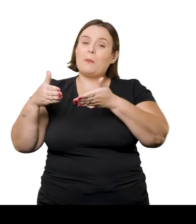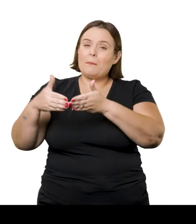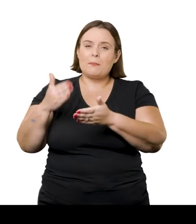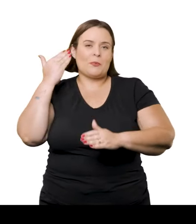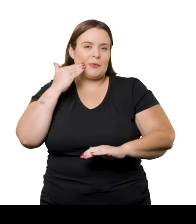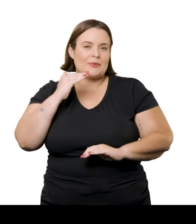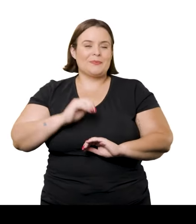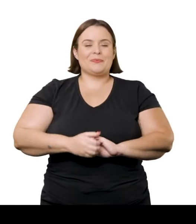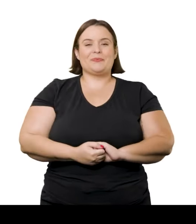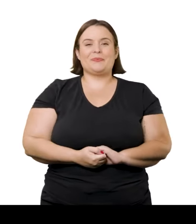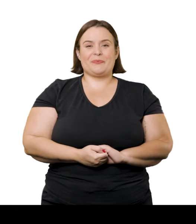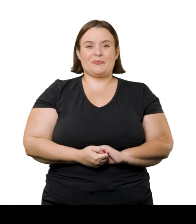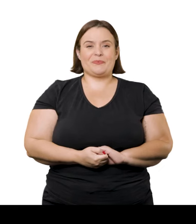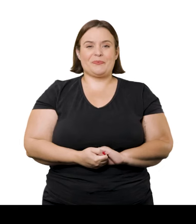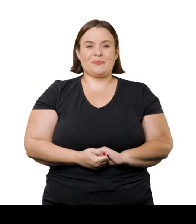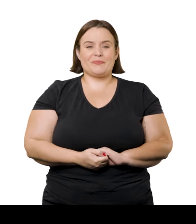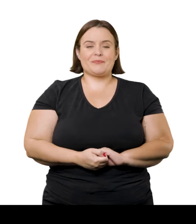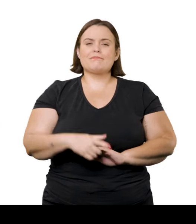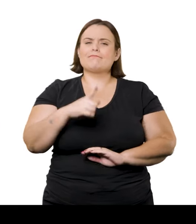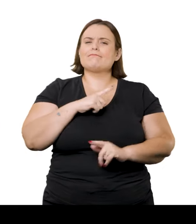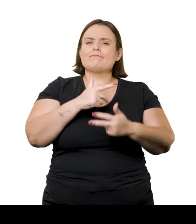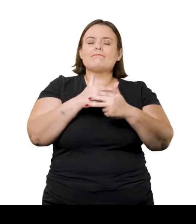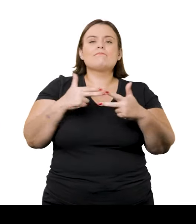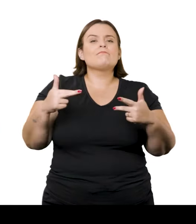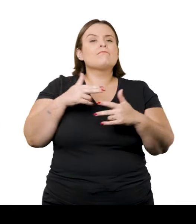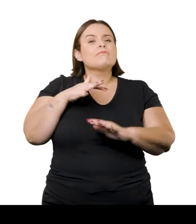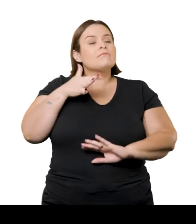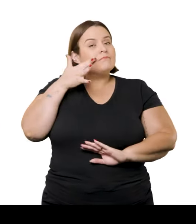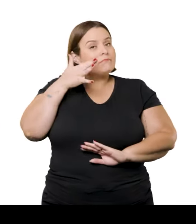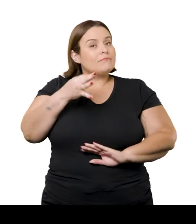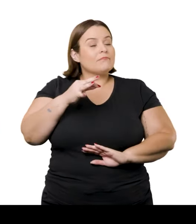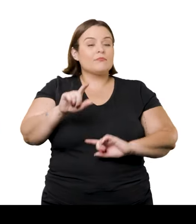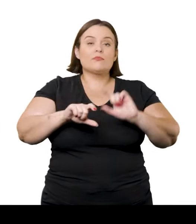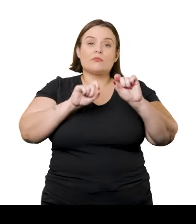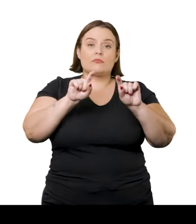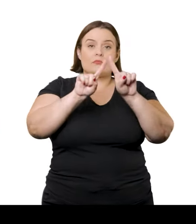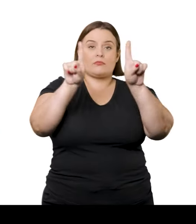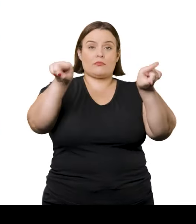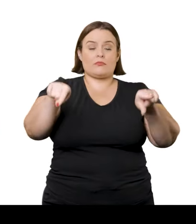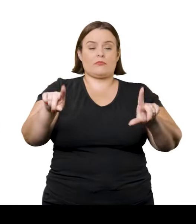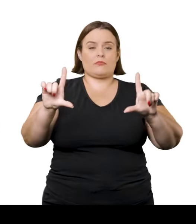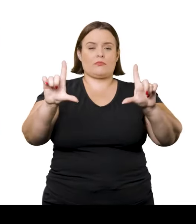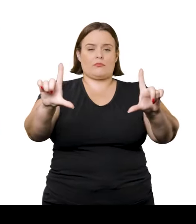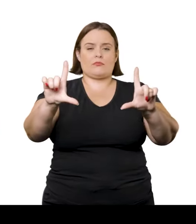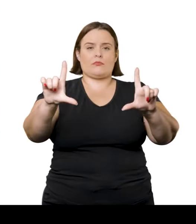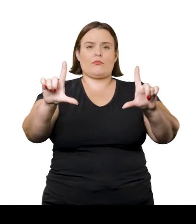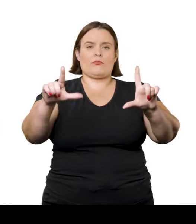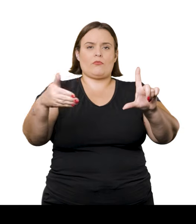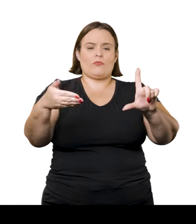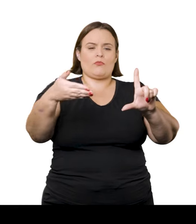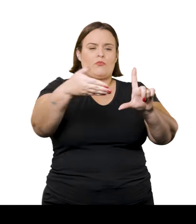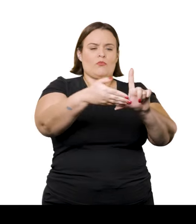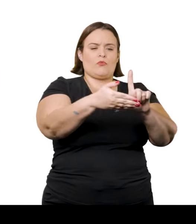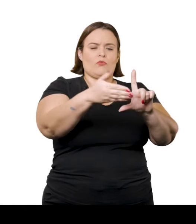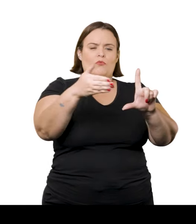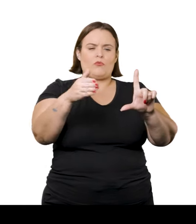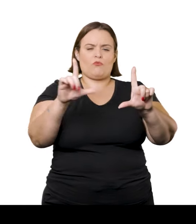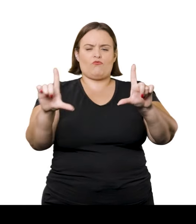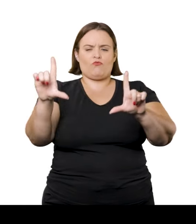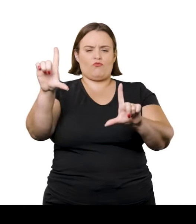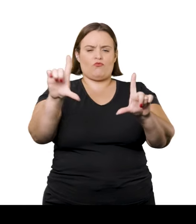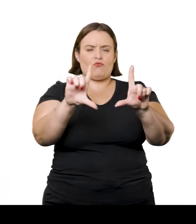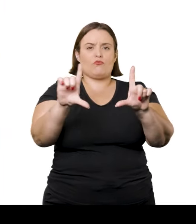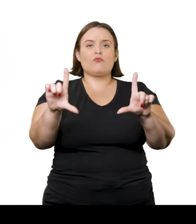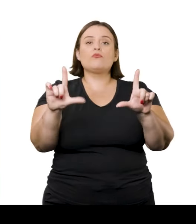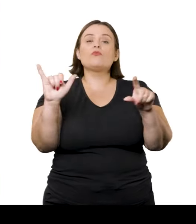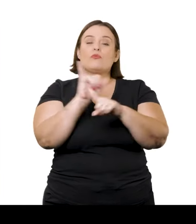chamada a barca rosa. Há algo nessas pinturas que chama atenção, o enquadramento da imagem, que não apresenta a barca